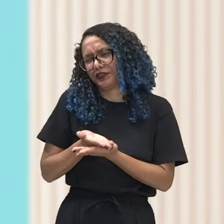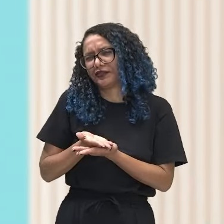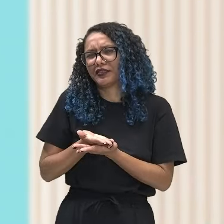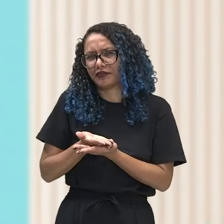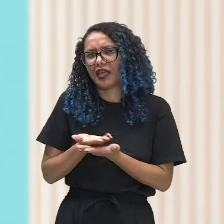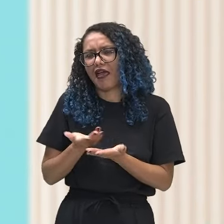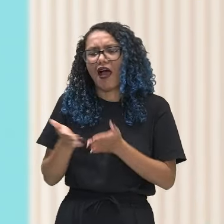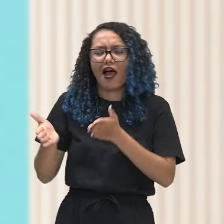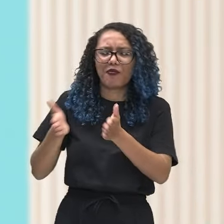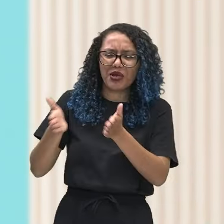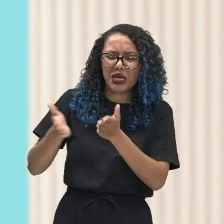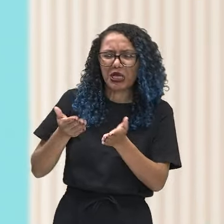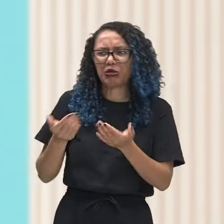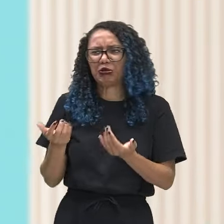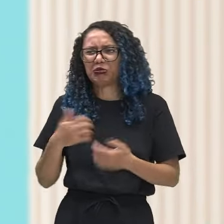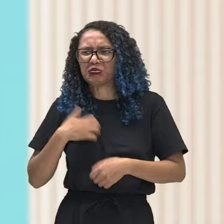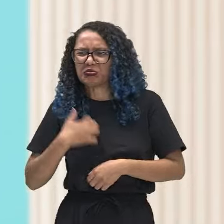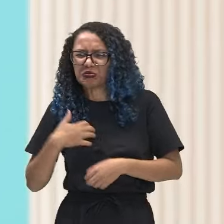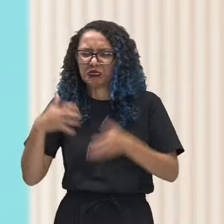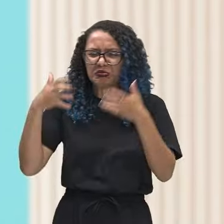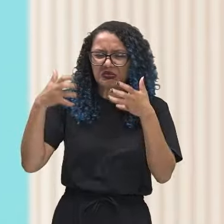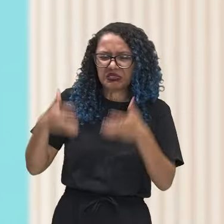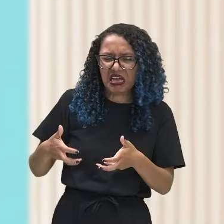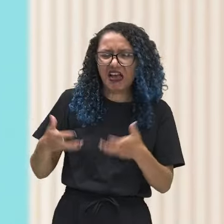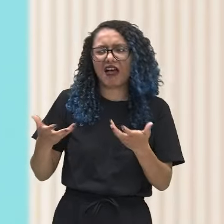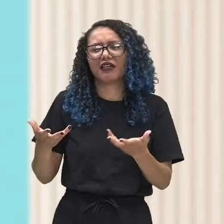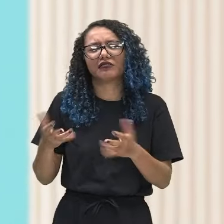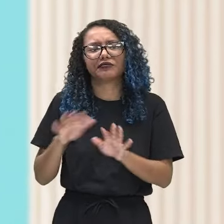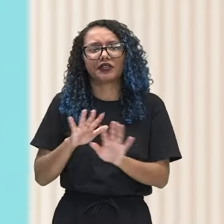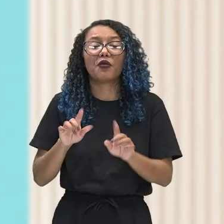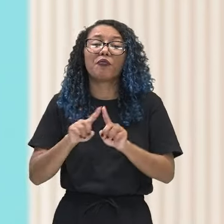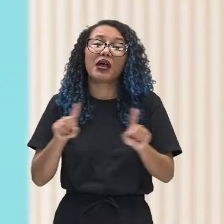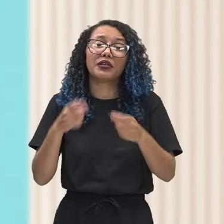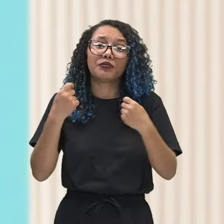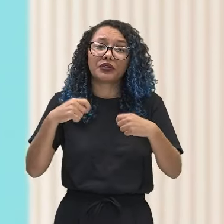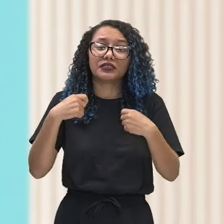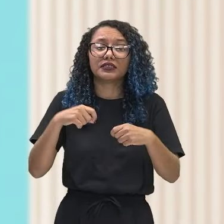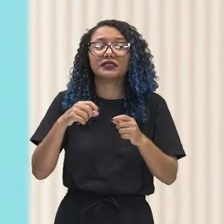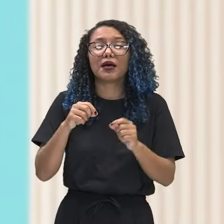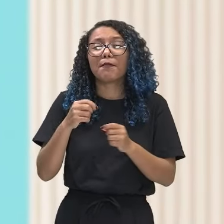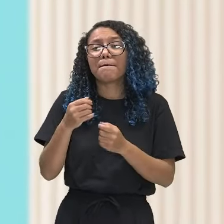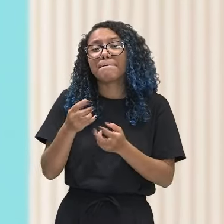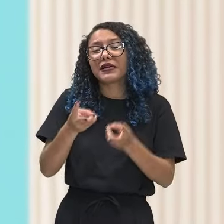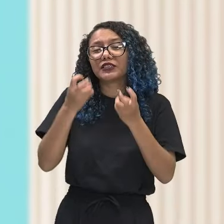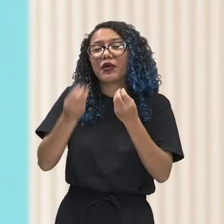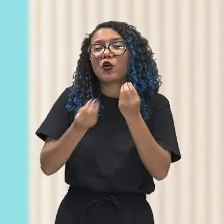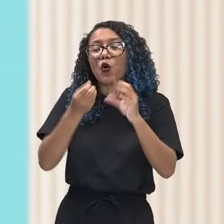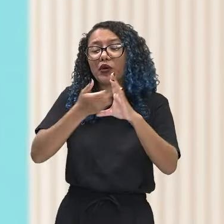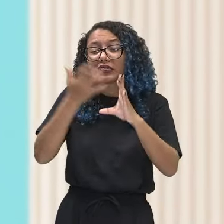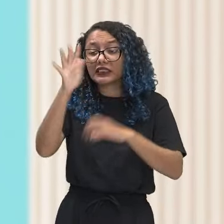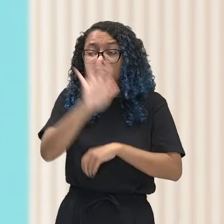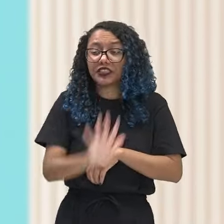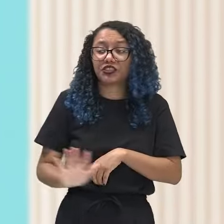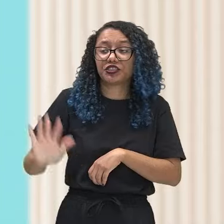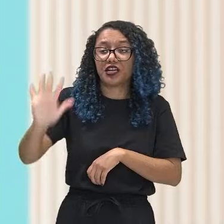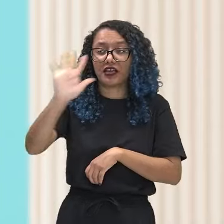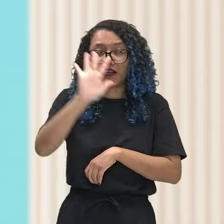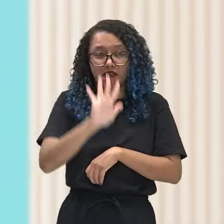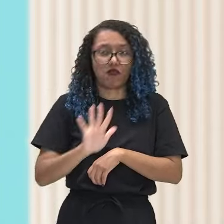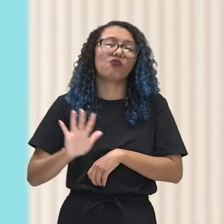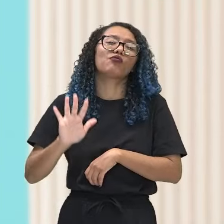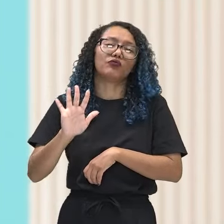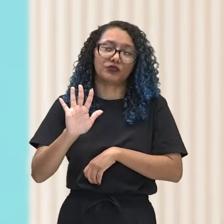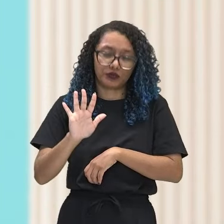Então é necessário enxergar como um todo, o jovem como um todo. Então